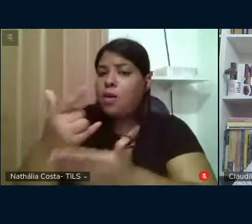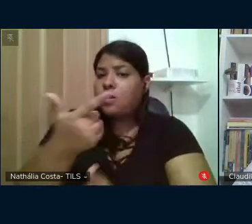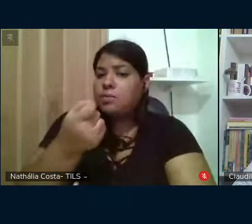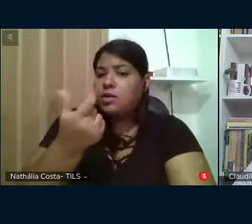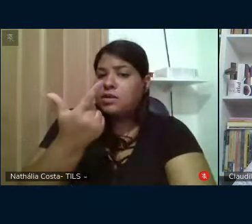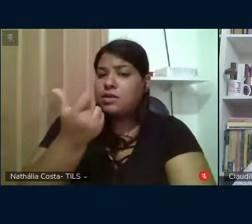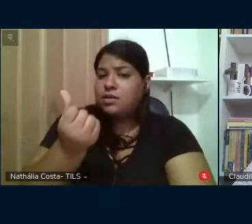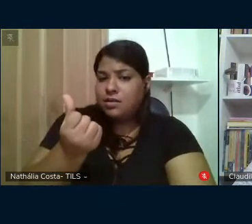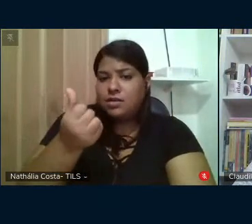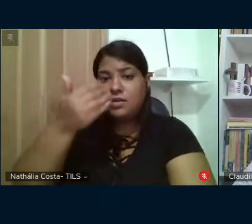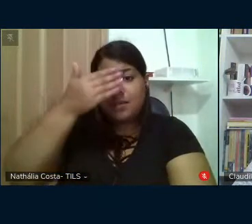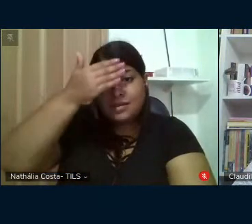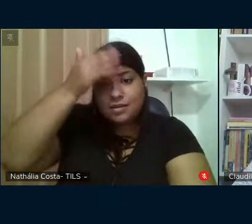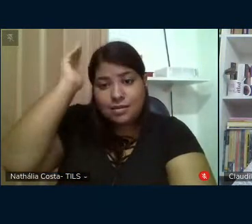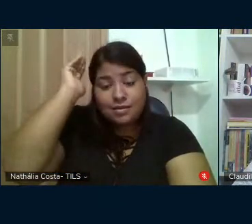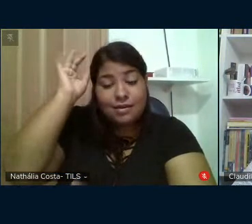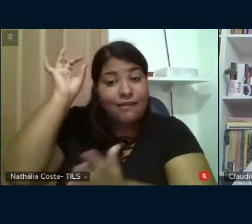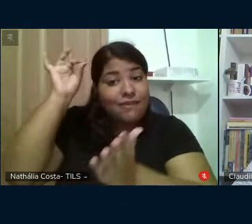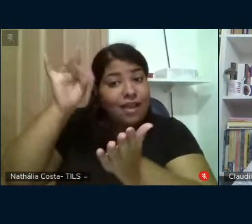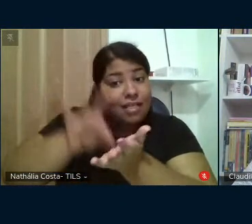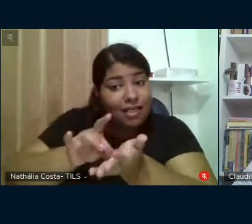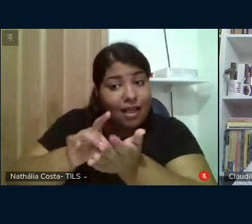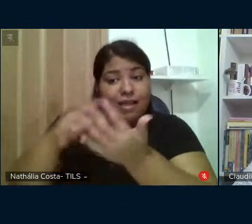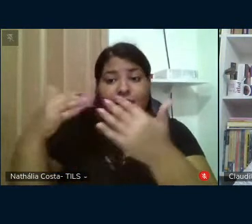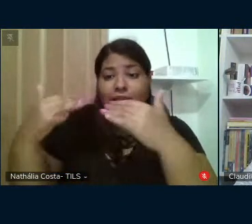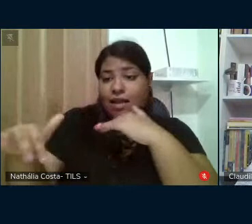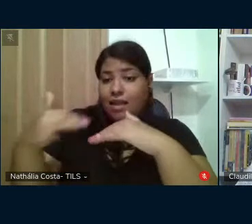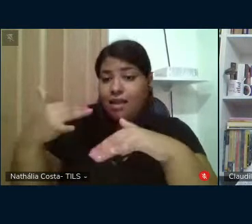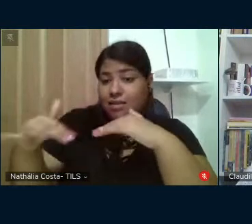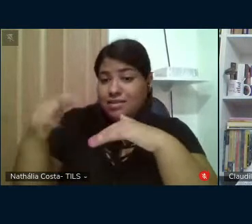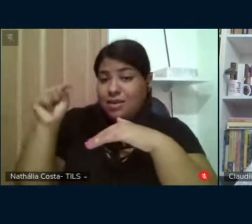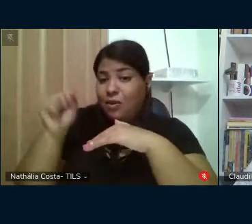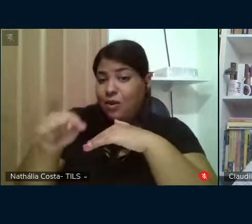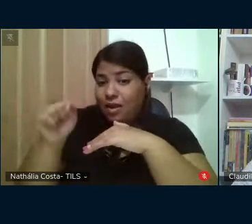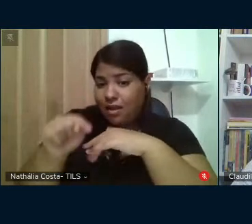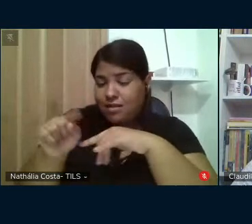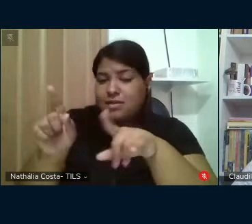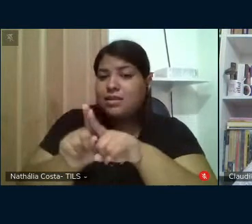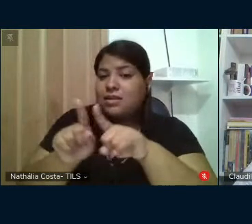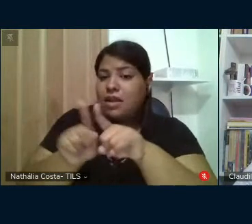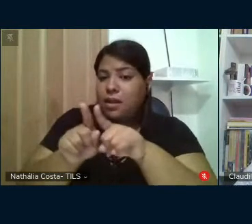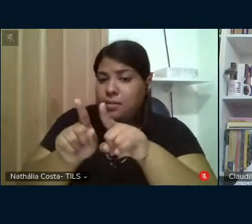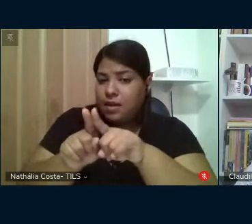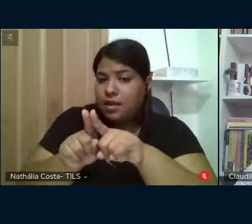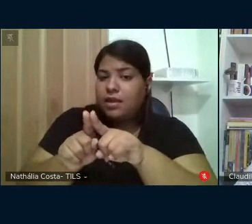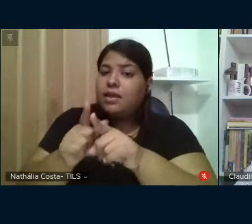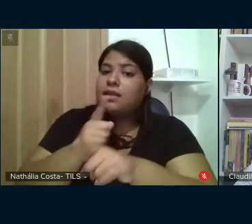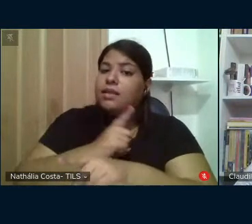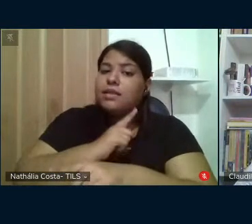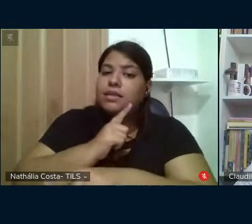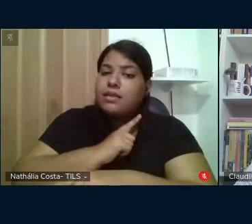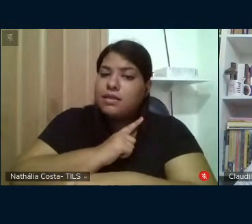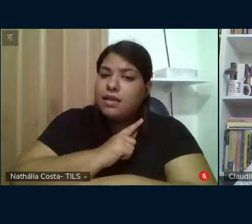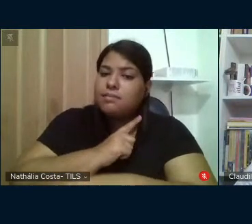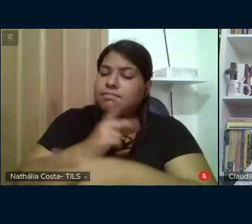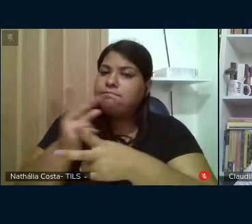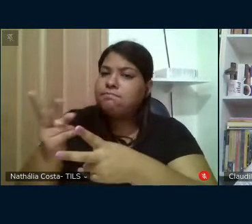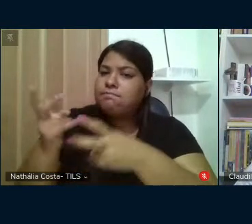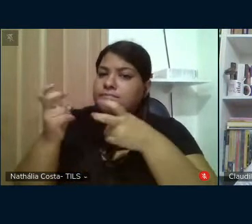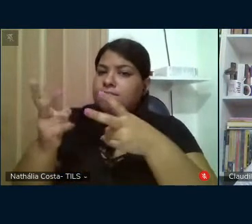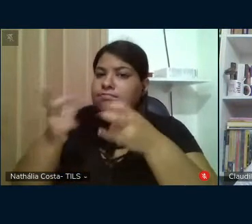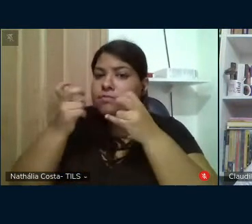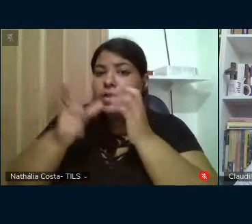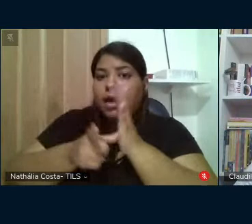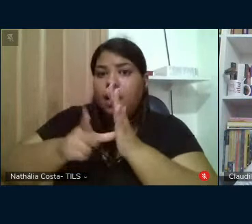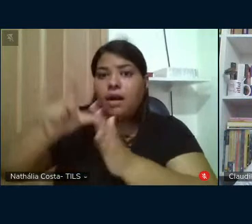Michel Temer no poder. Na realidade, as ações nessa direção e com esse intento têm sido identificadas muito